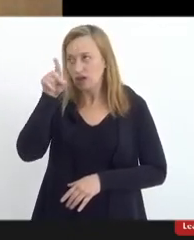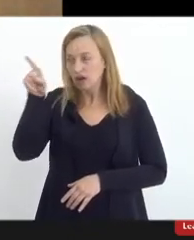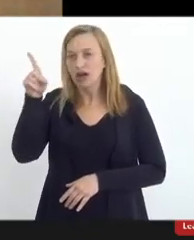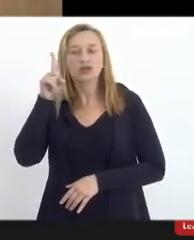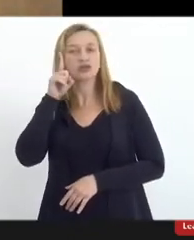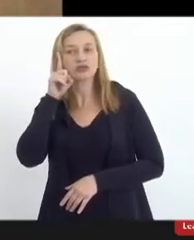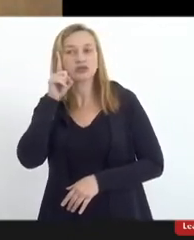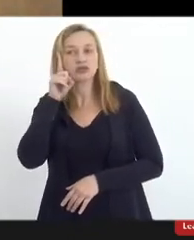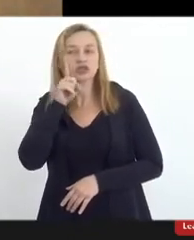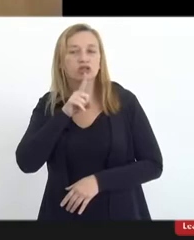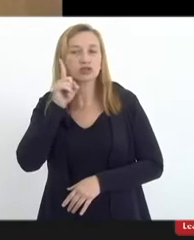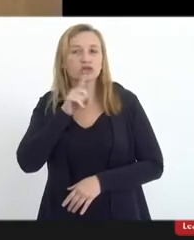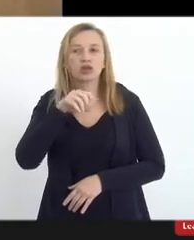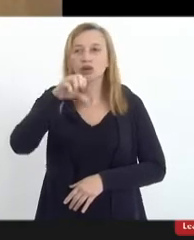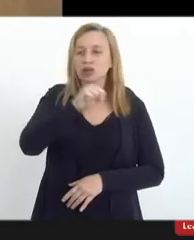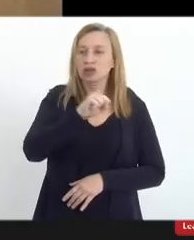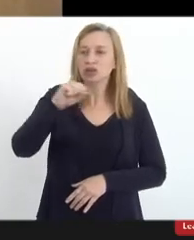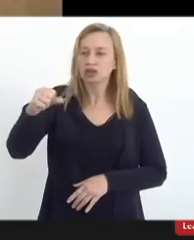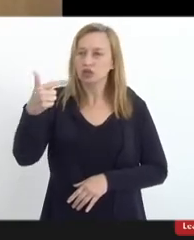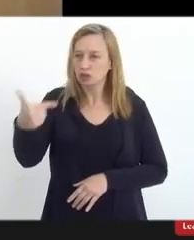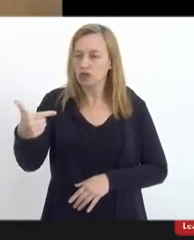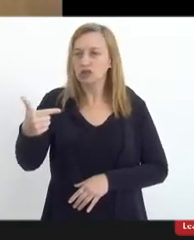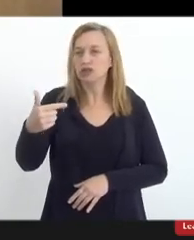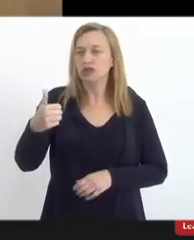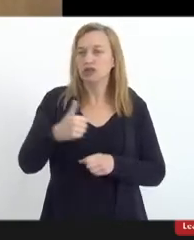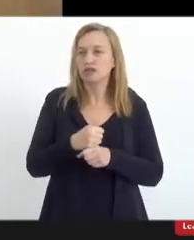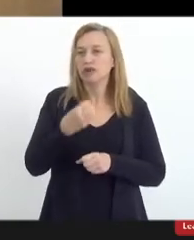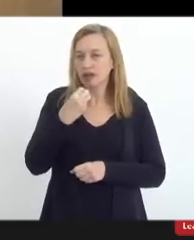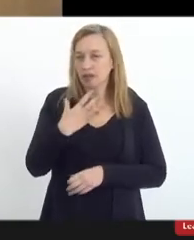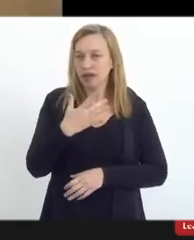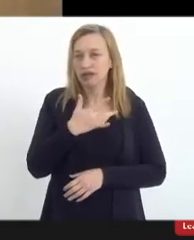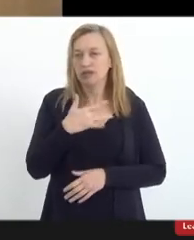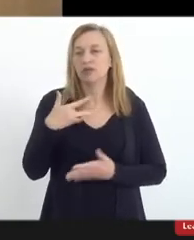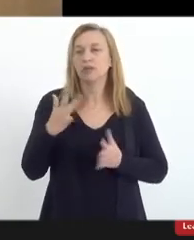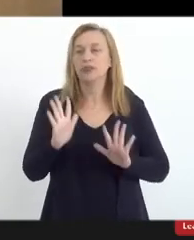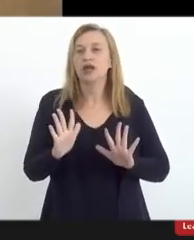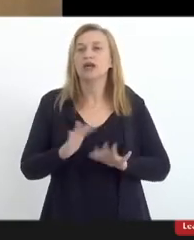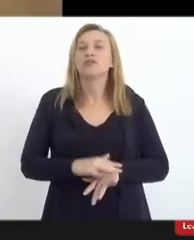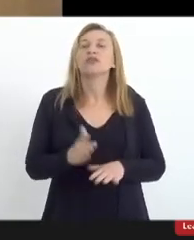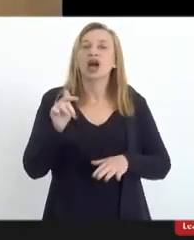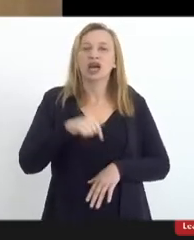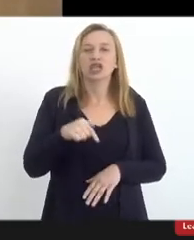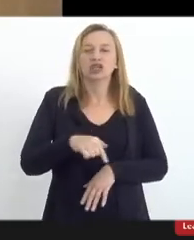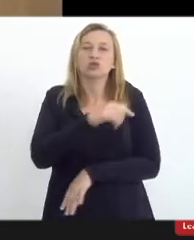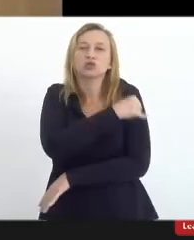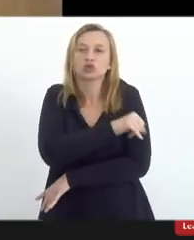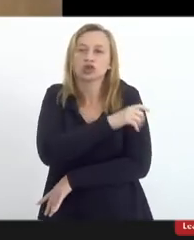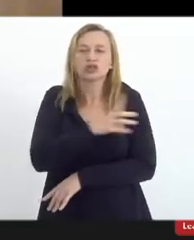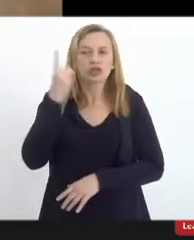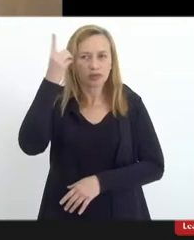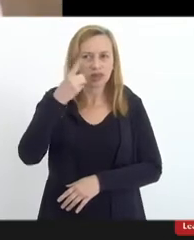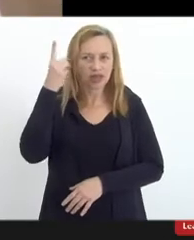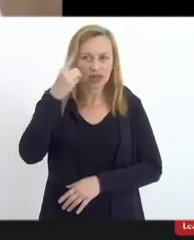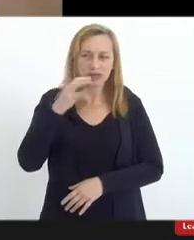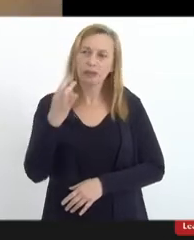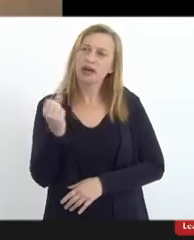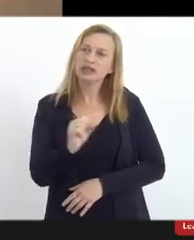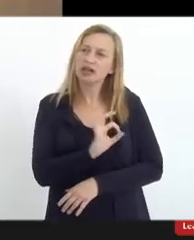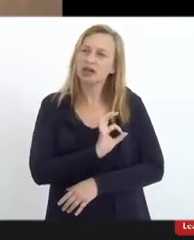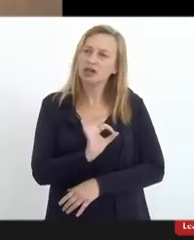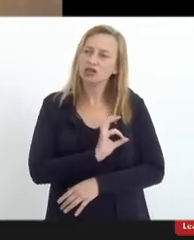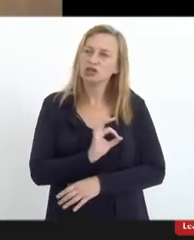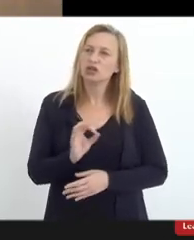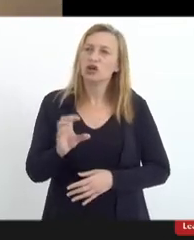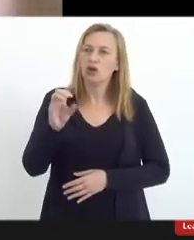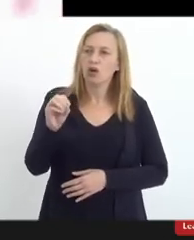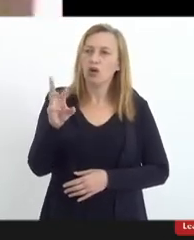82 anos, mas passa bem, com a graça de Deus. Aqui no Rio de Janeiro, deputada Marta, o aspecto